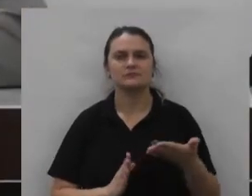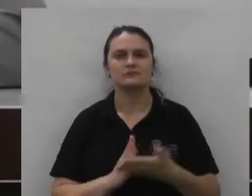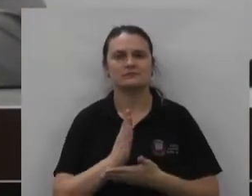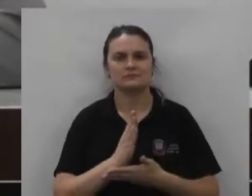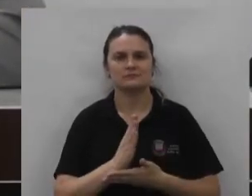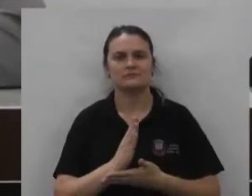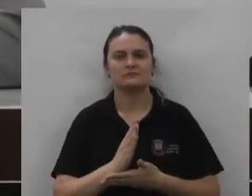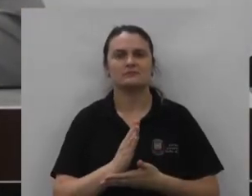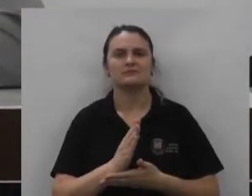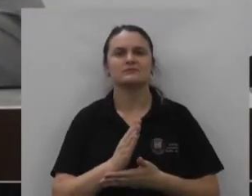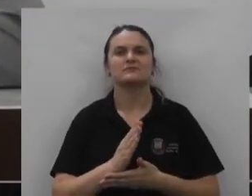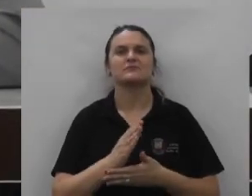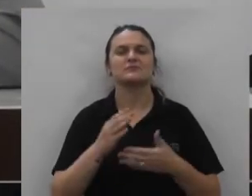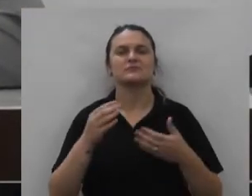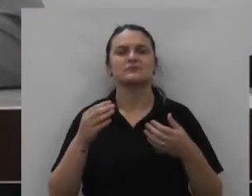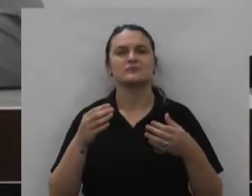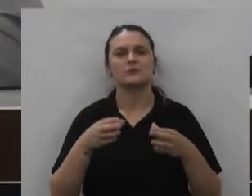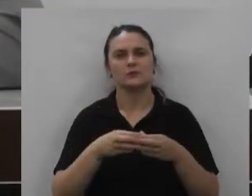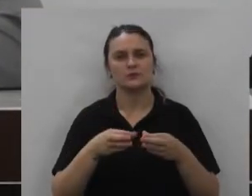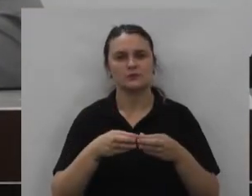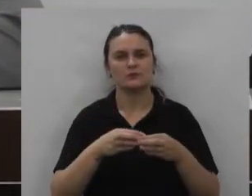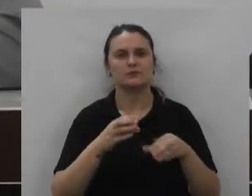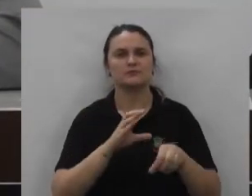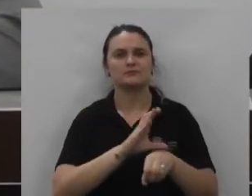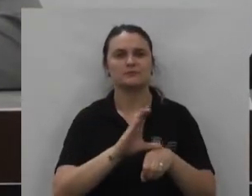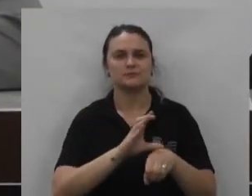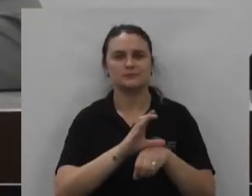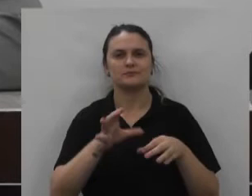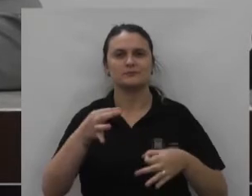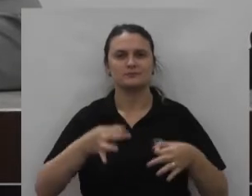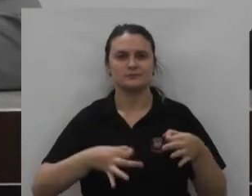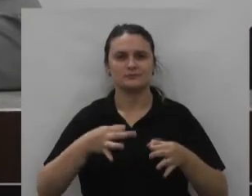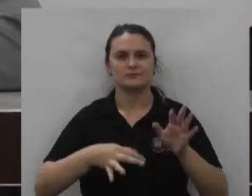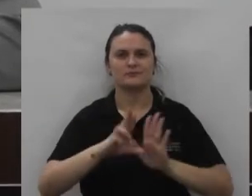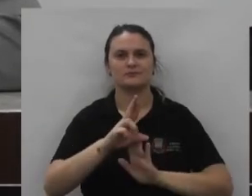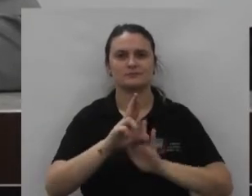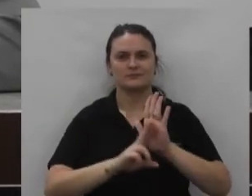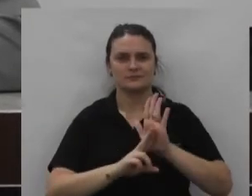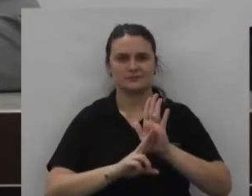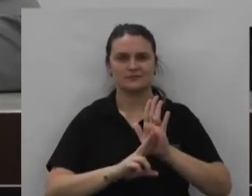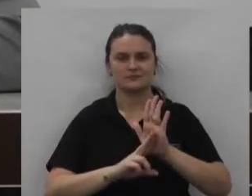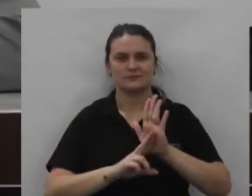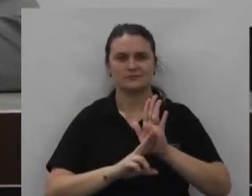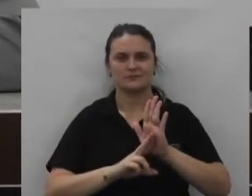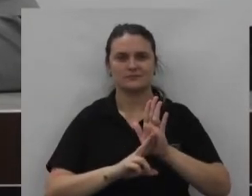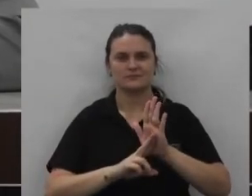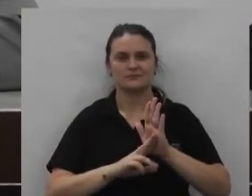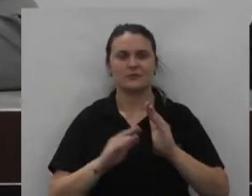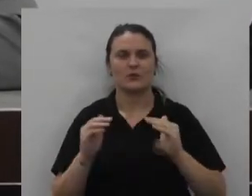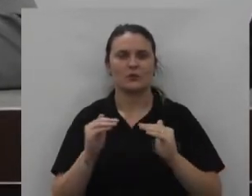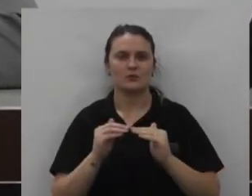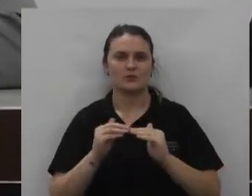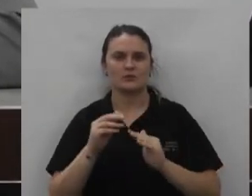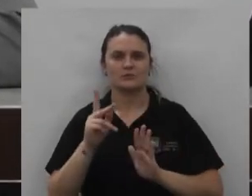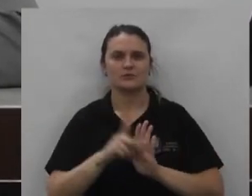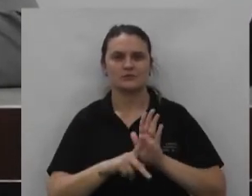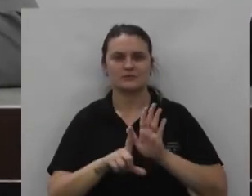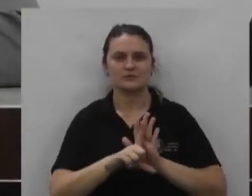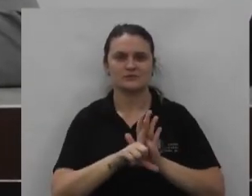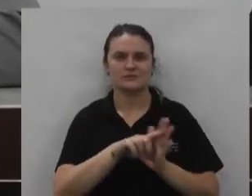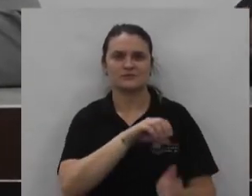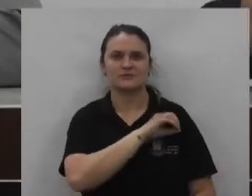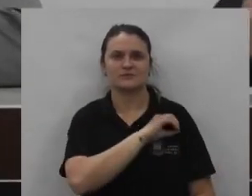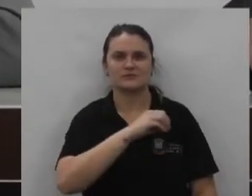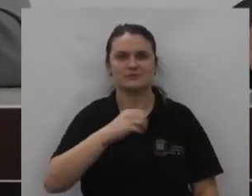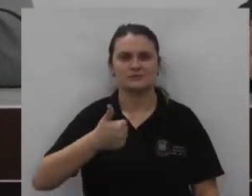aprovado então o parecer fundamentado da comissão de constituição justiça e redação final que é favorável ao projeto de lei